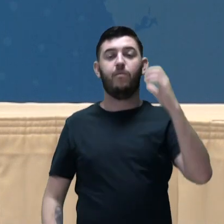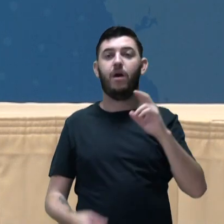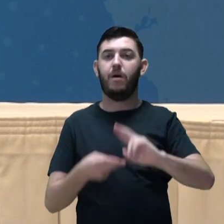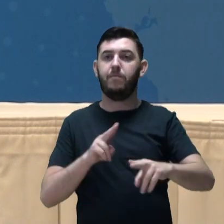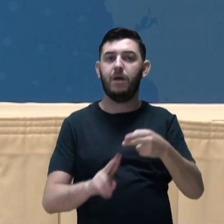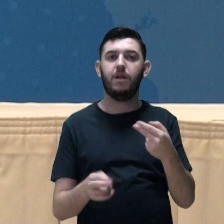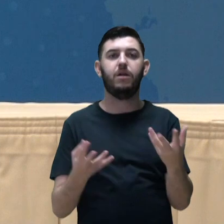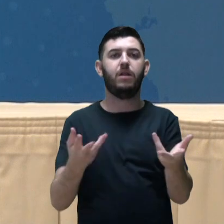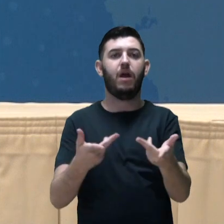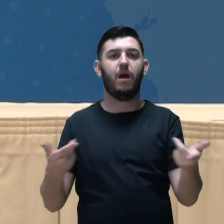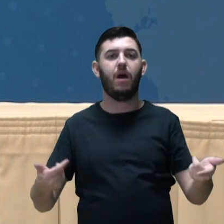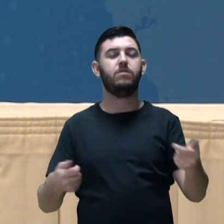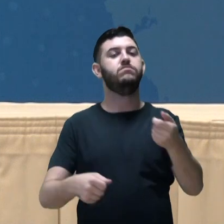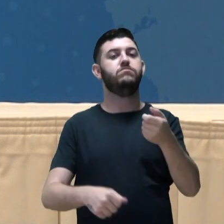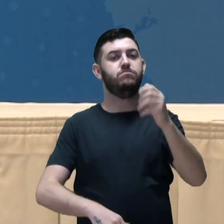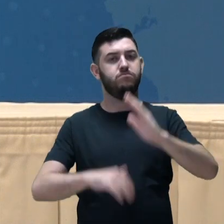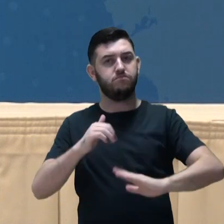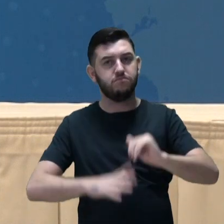habilidades e atitudes